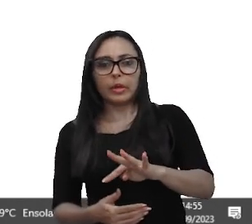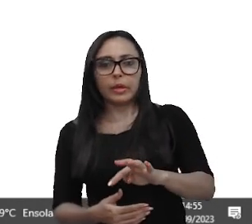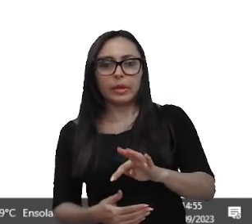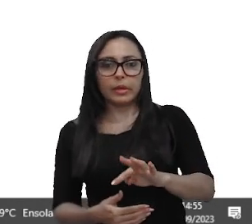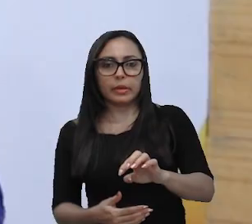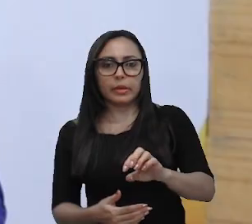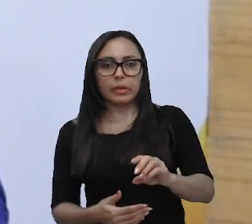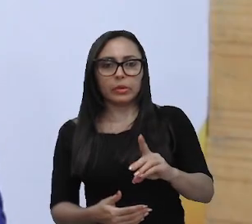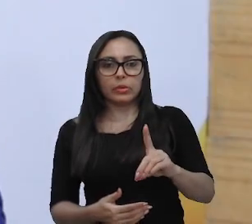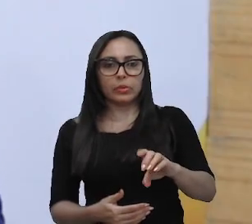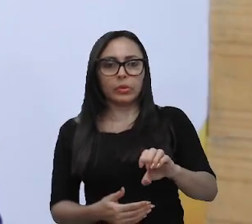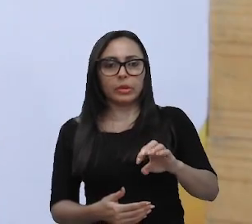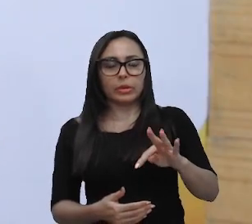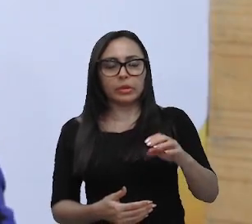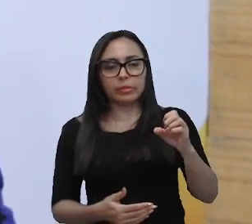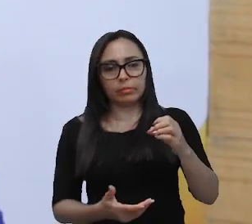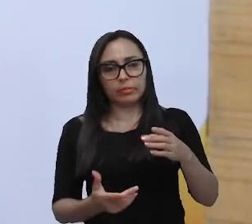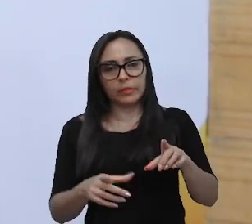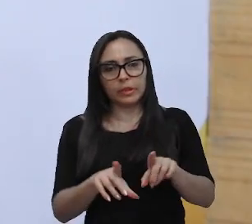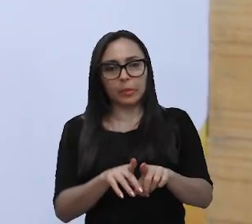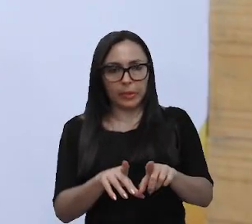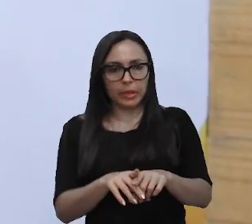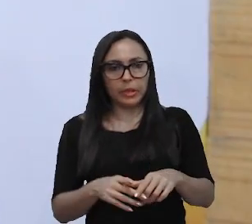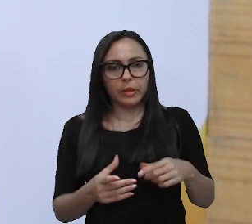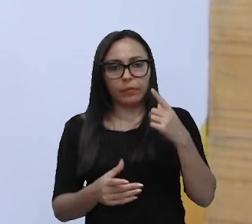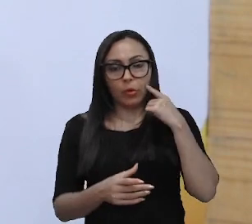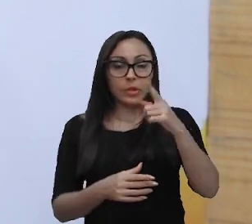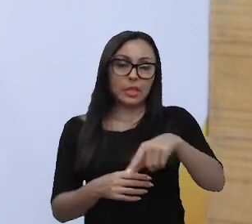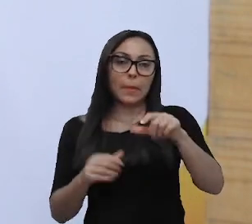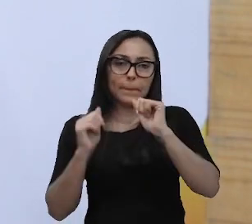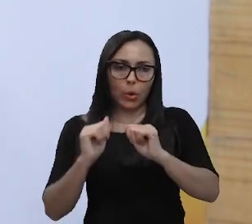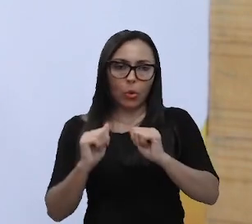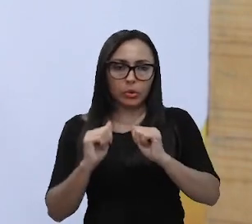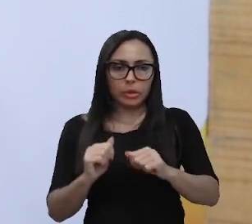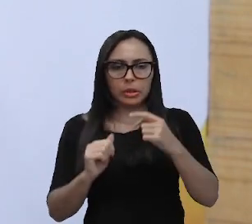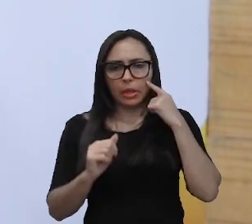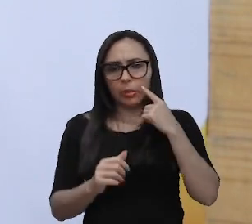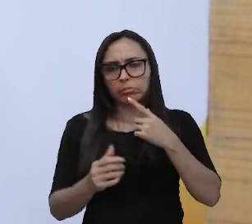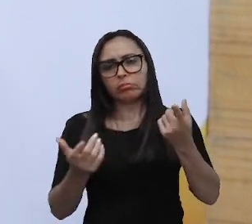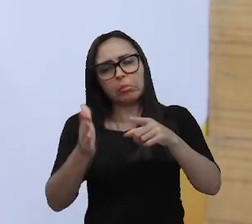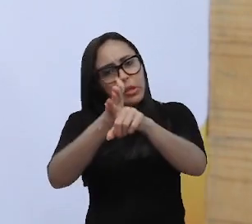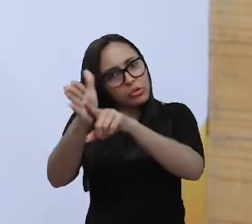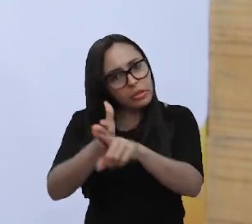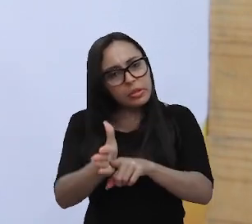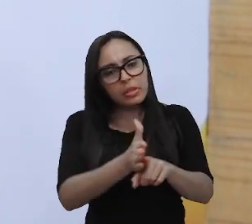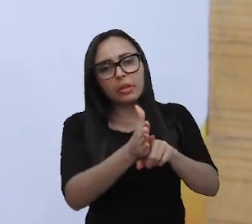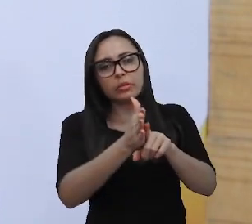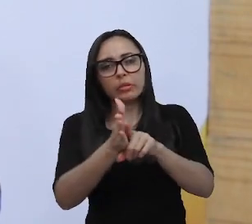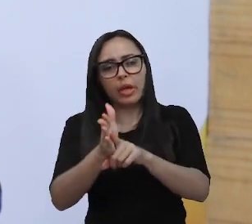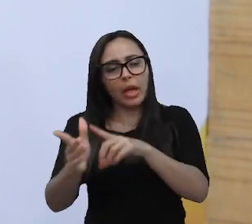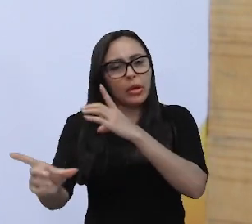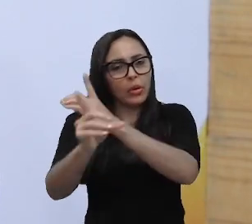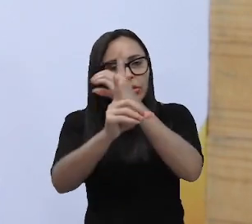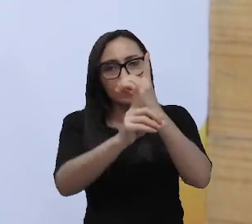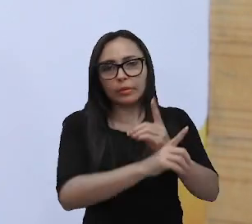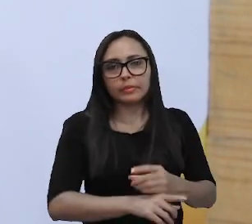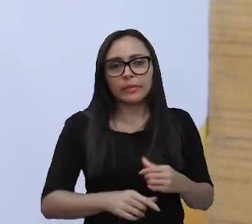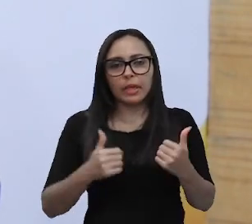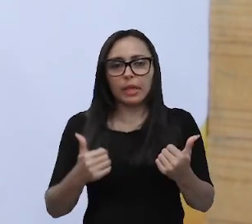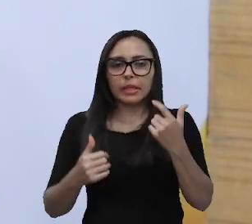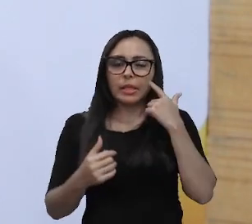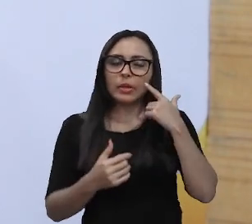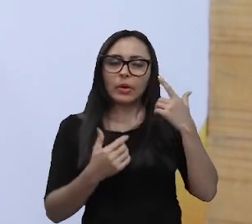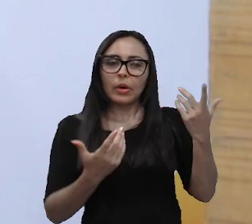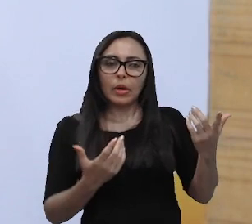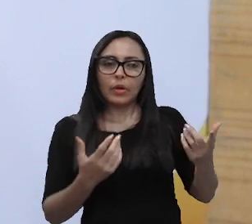it, e o Tramby também, você pode, aí, cruçar aí, cruçando e descobrindo, tá? E quero trazer também